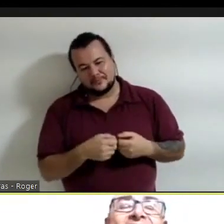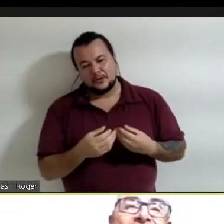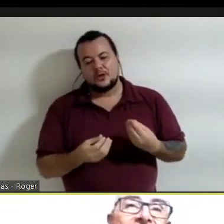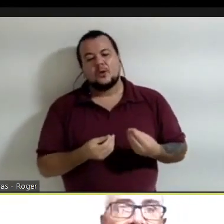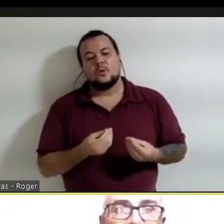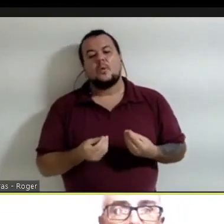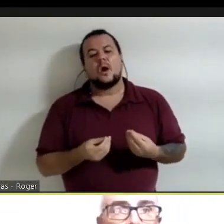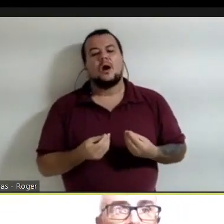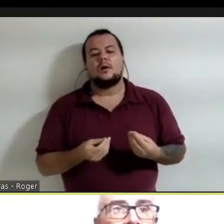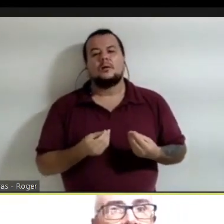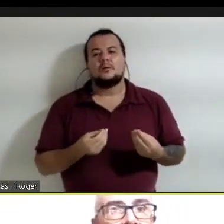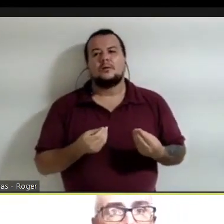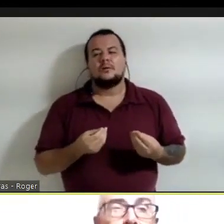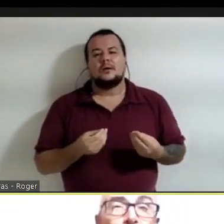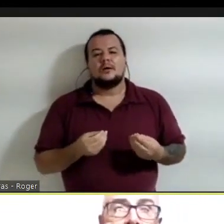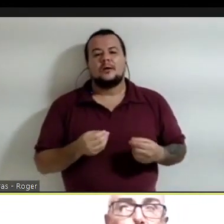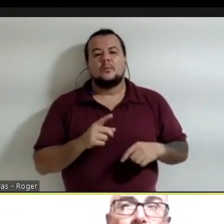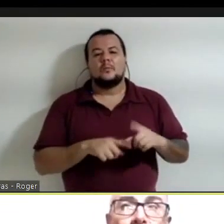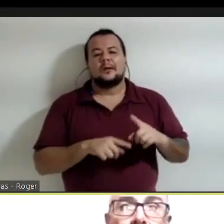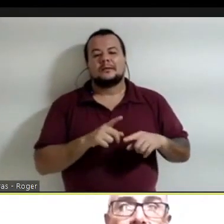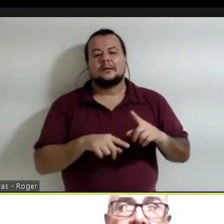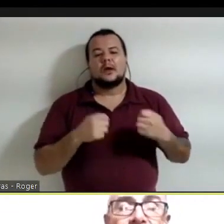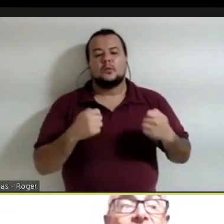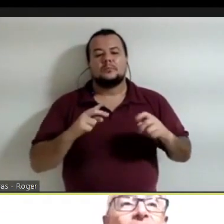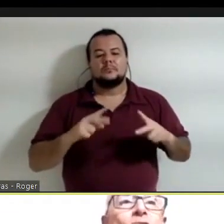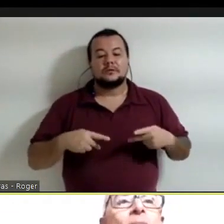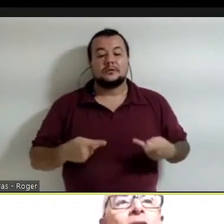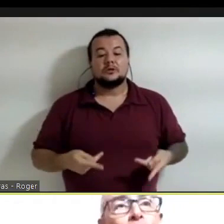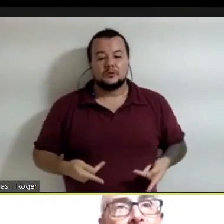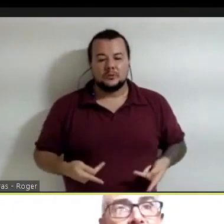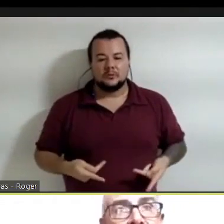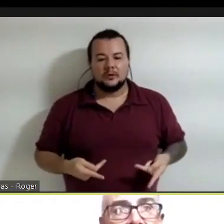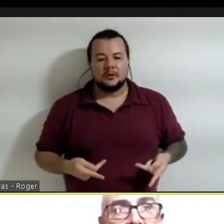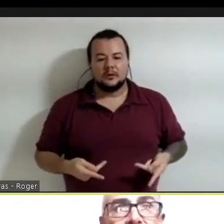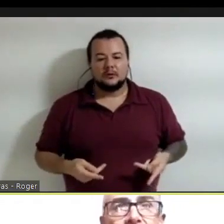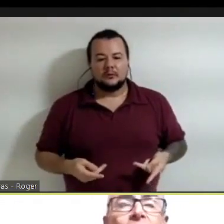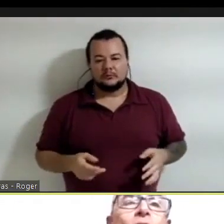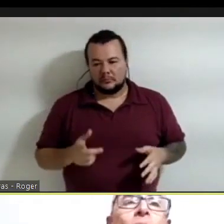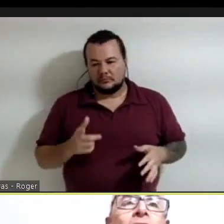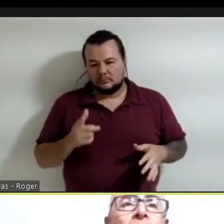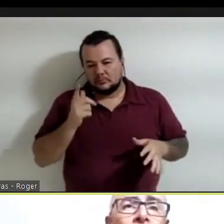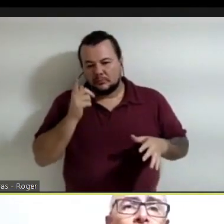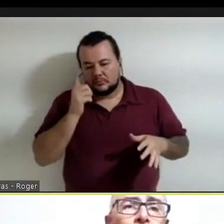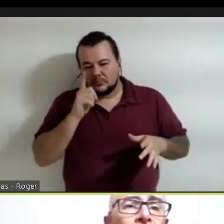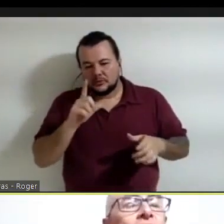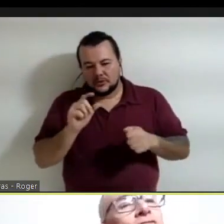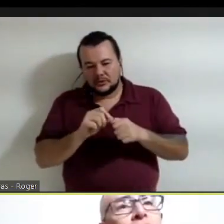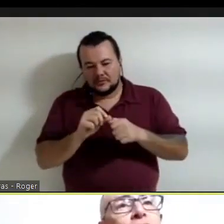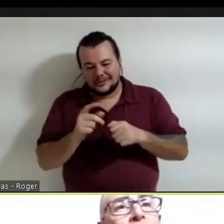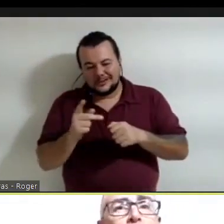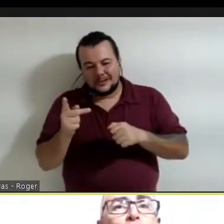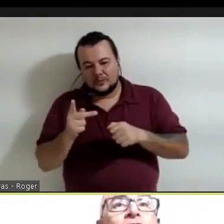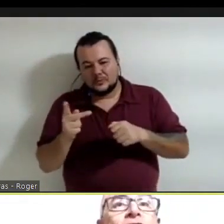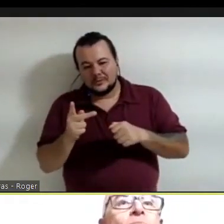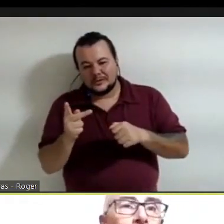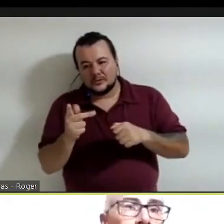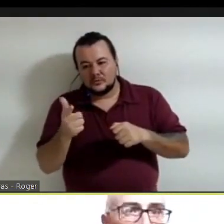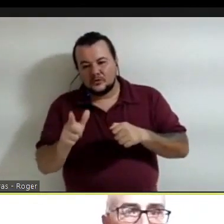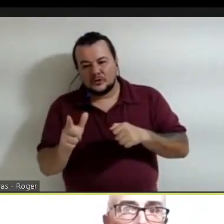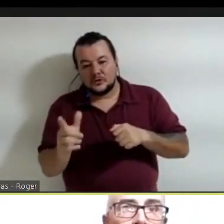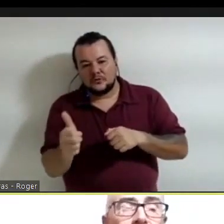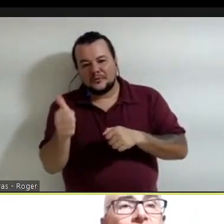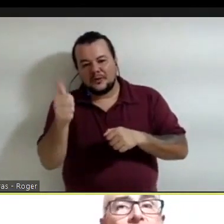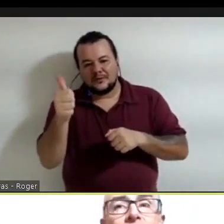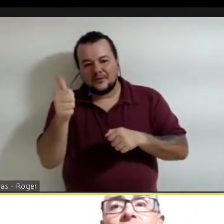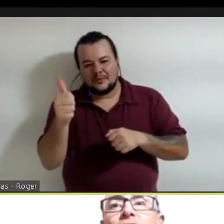necessitariam para fazer uma segunda vez de uma melhor maneira. De alguma maneira, eles vão configurar seus equipos